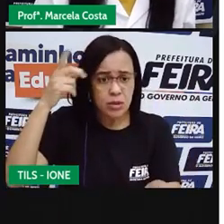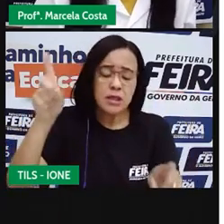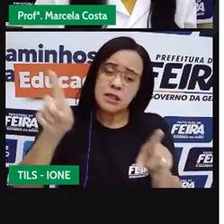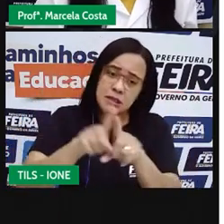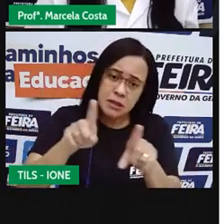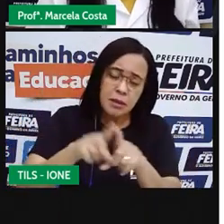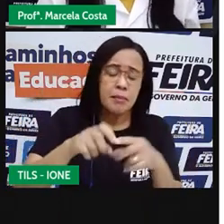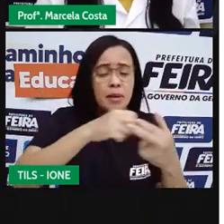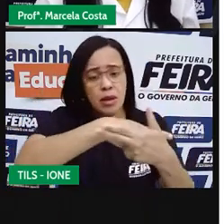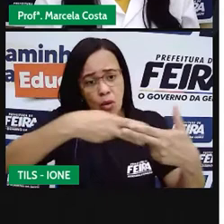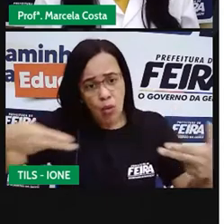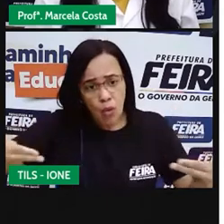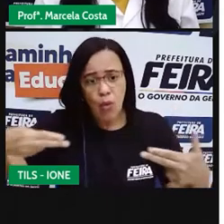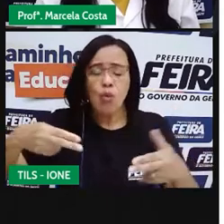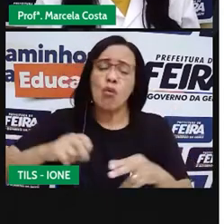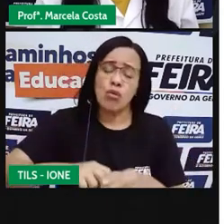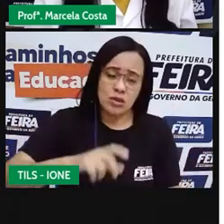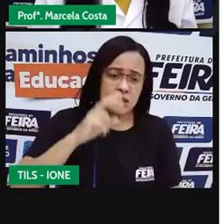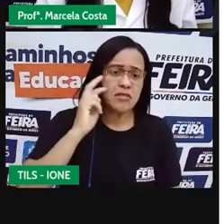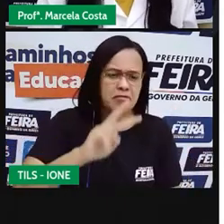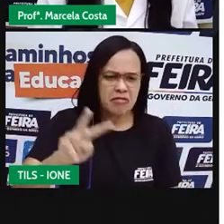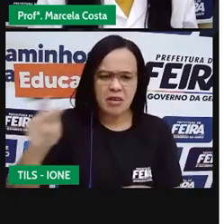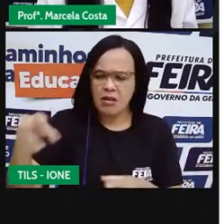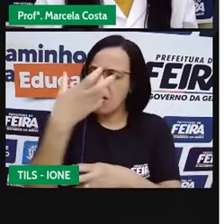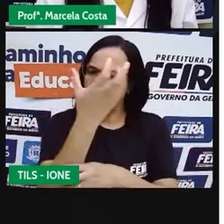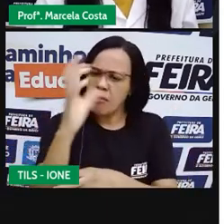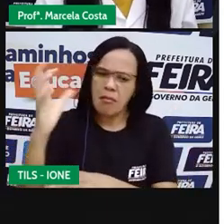natureza, como animais, plantas.